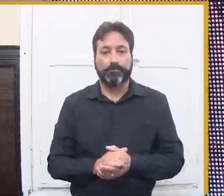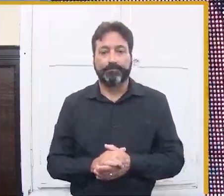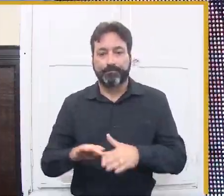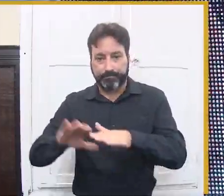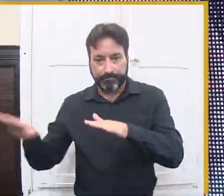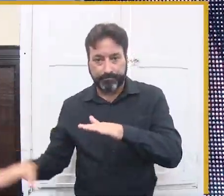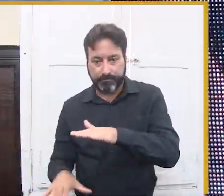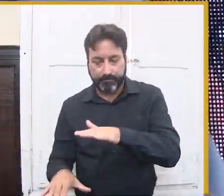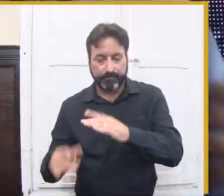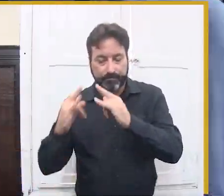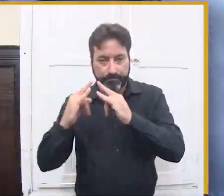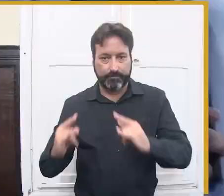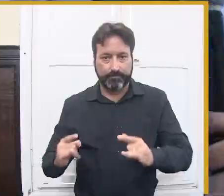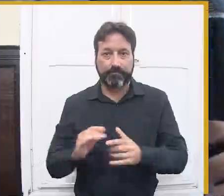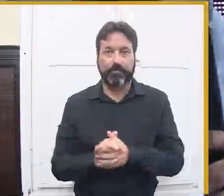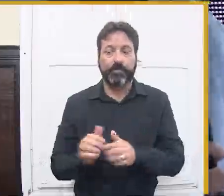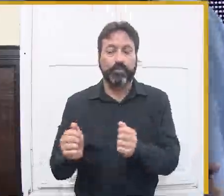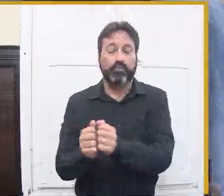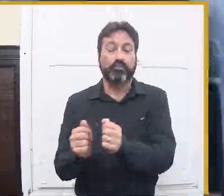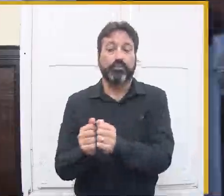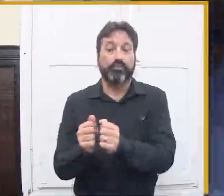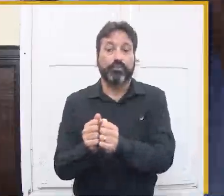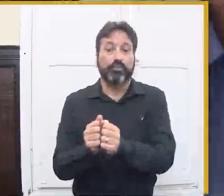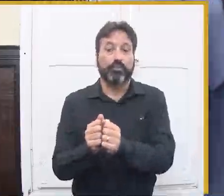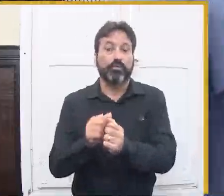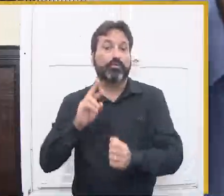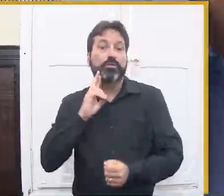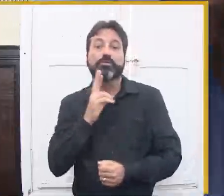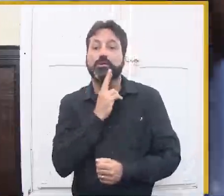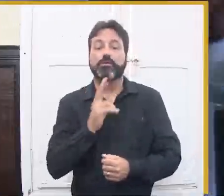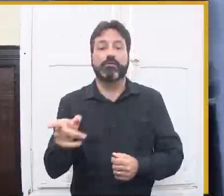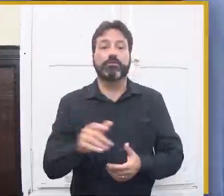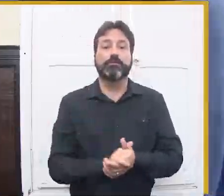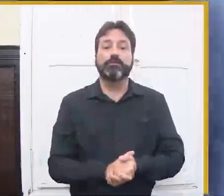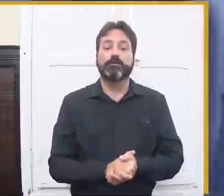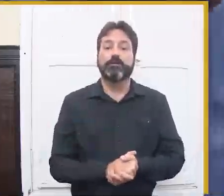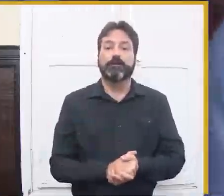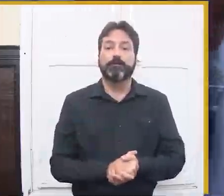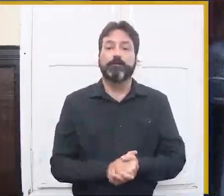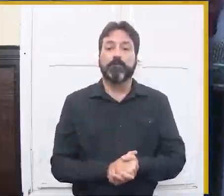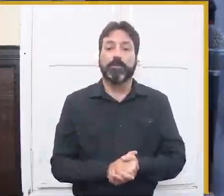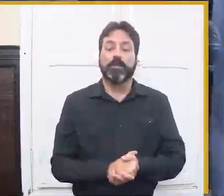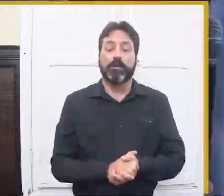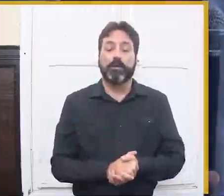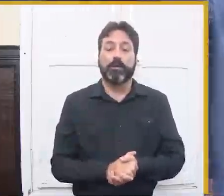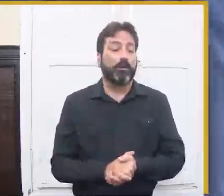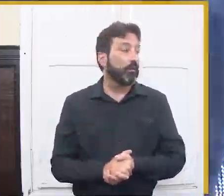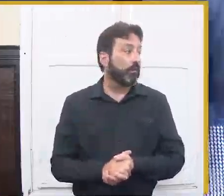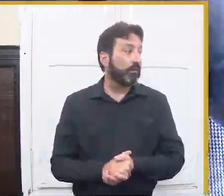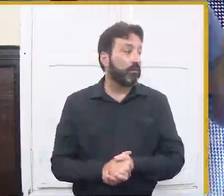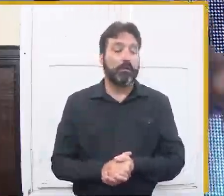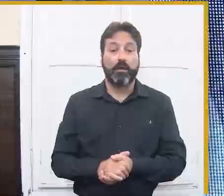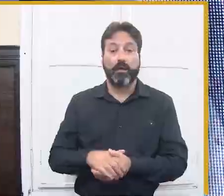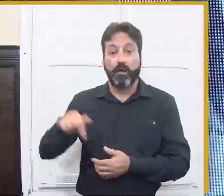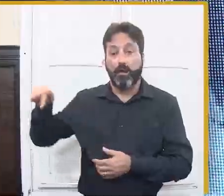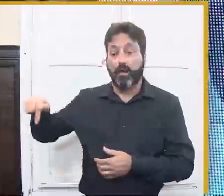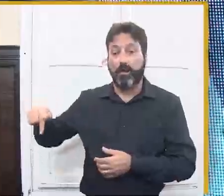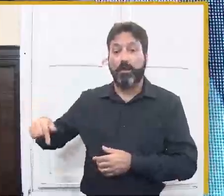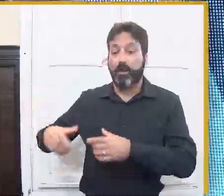serem recebidos. A gente fez o palco cultural aqui na parte de baixo do palco do povo.